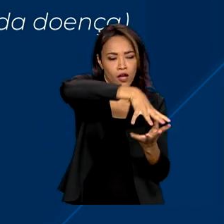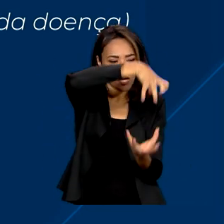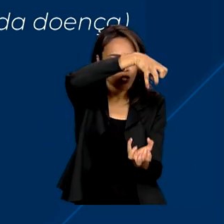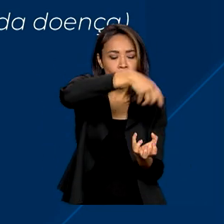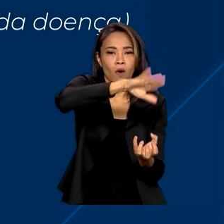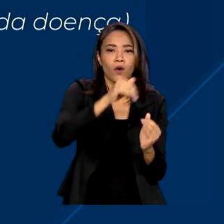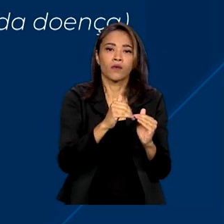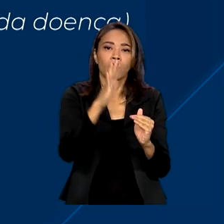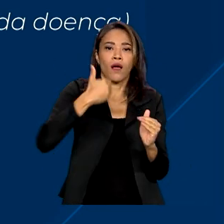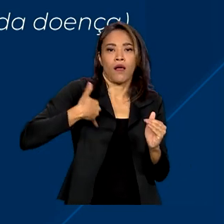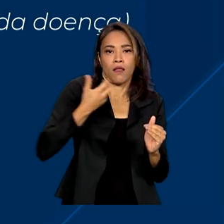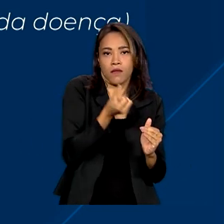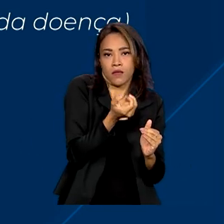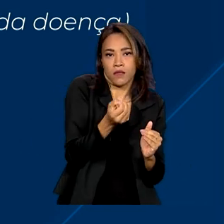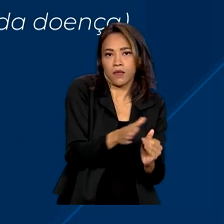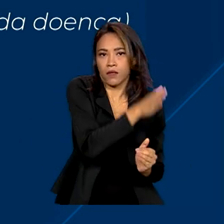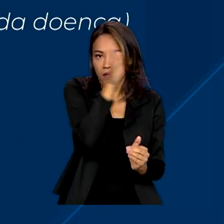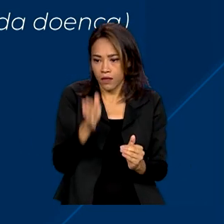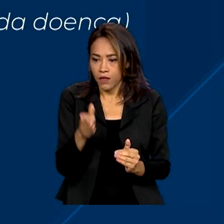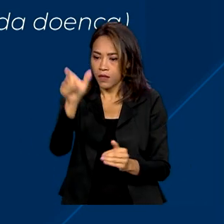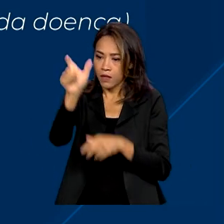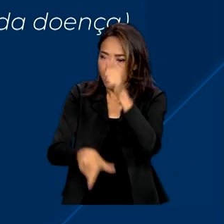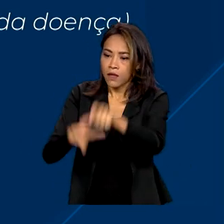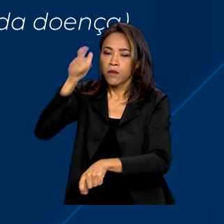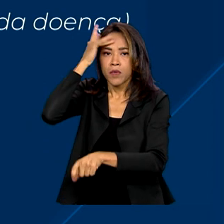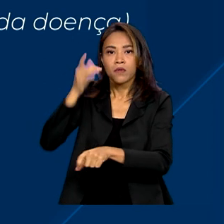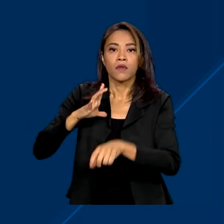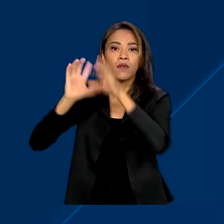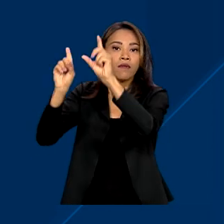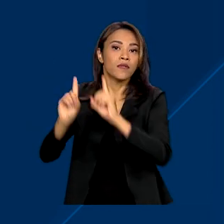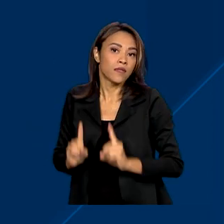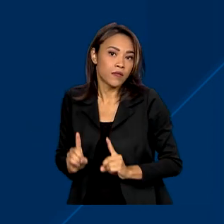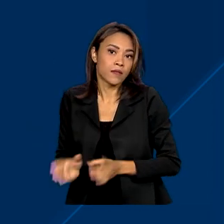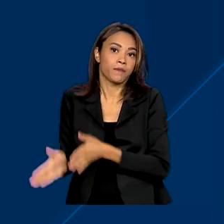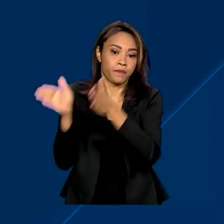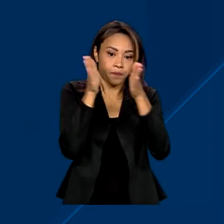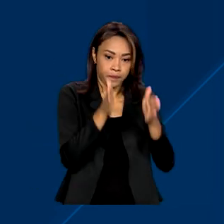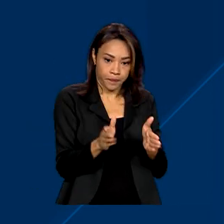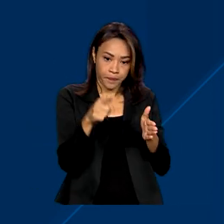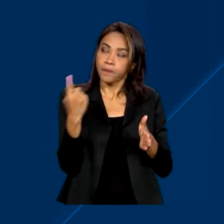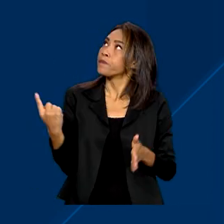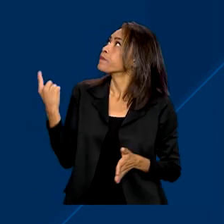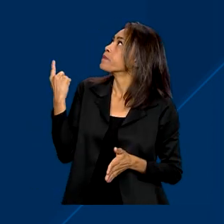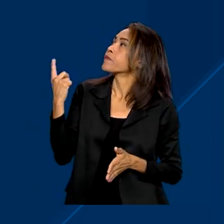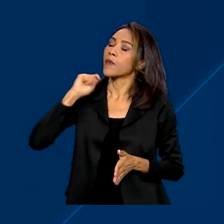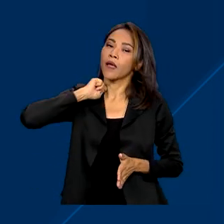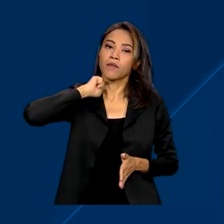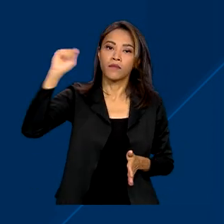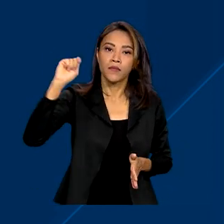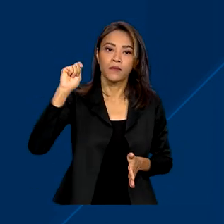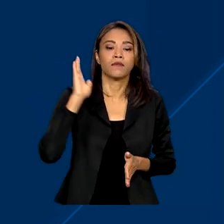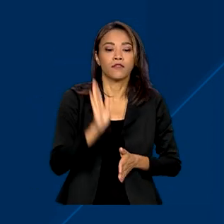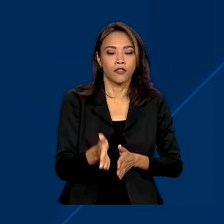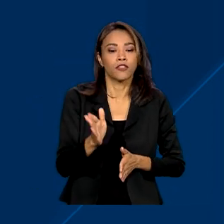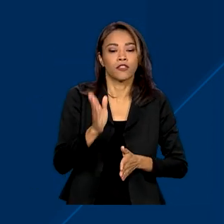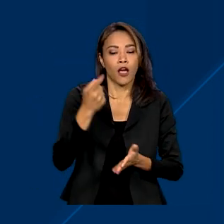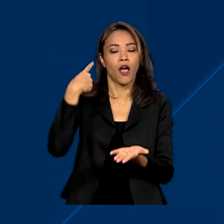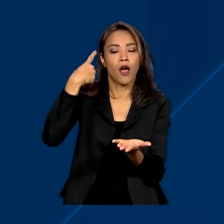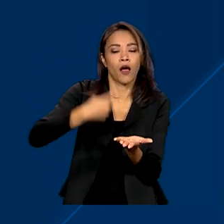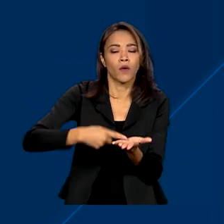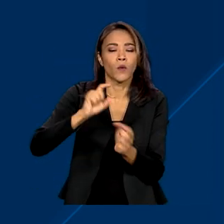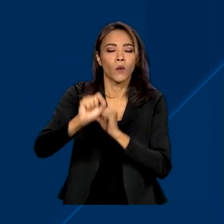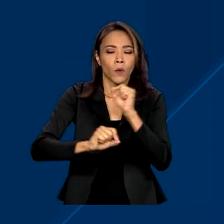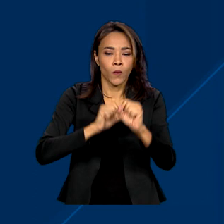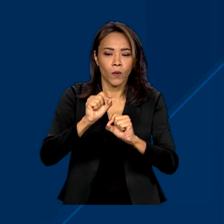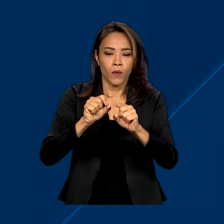acima de 60 anos e pessoas com deficiência. Já no mês de abril, está prevista a campanha contra o vírus influenza,